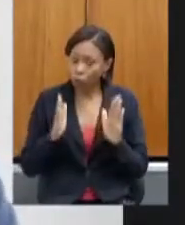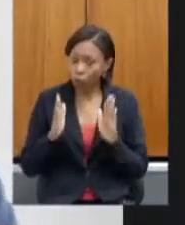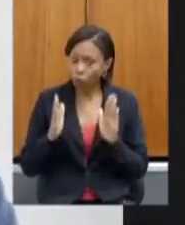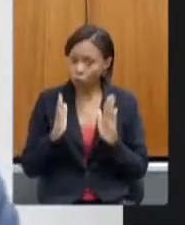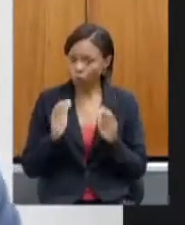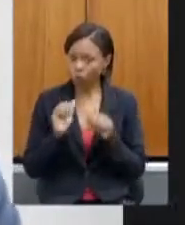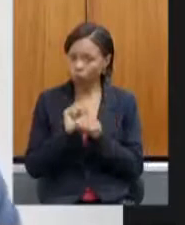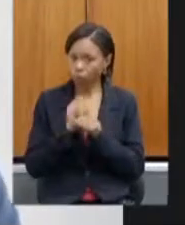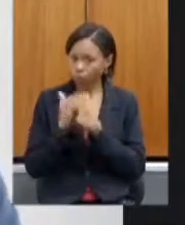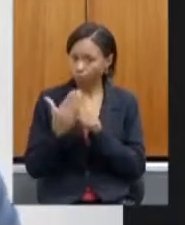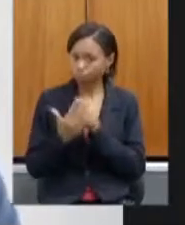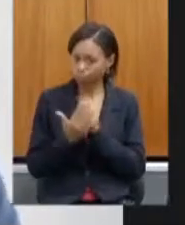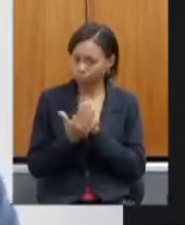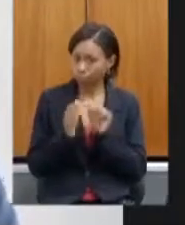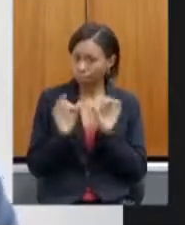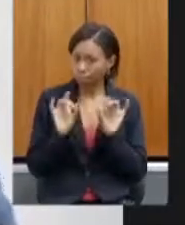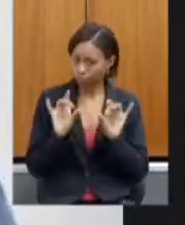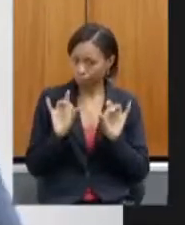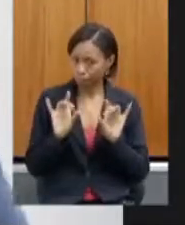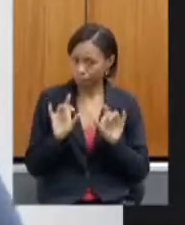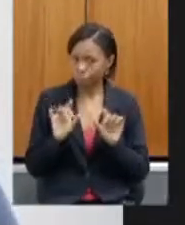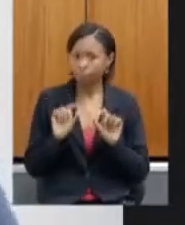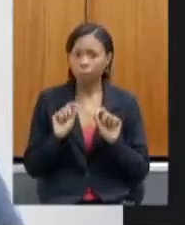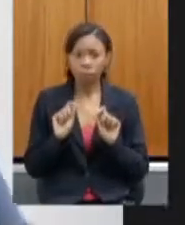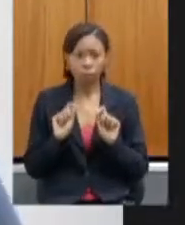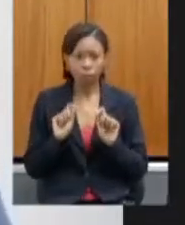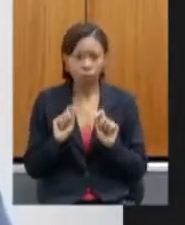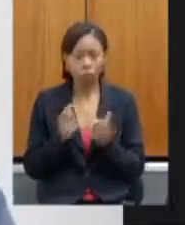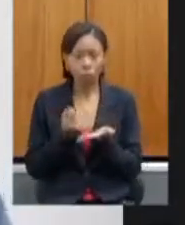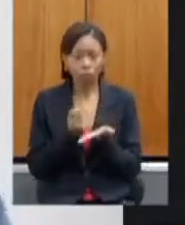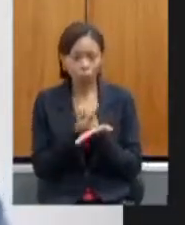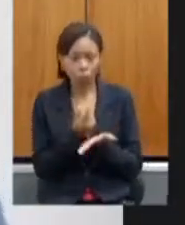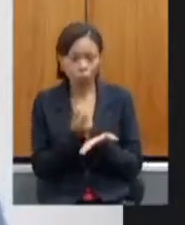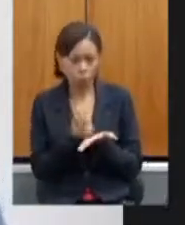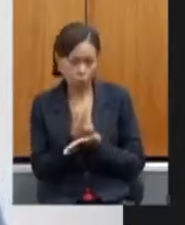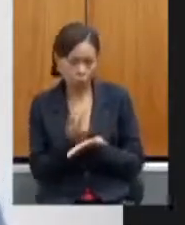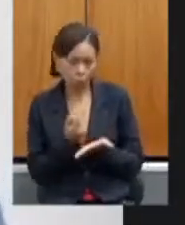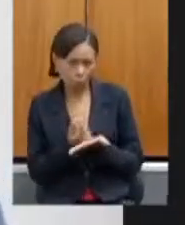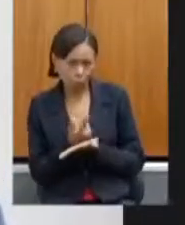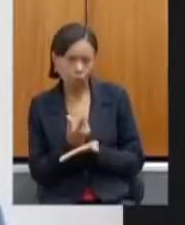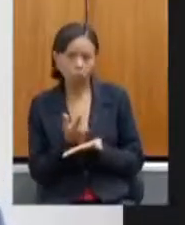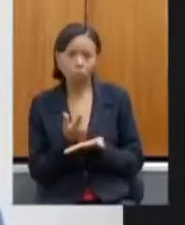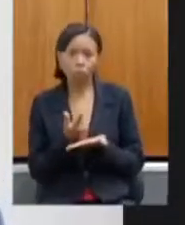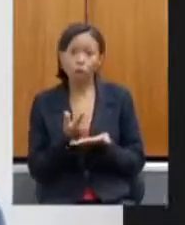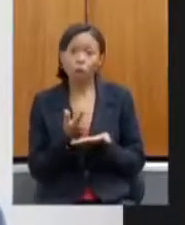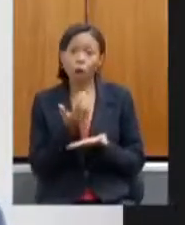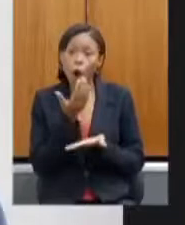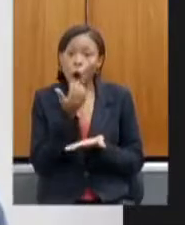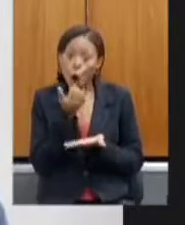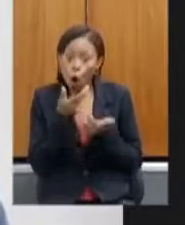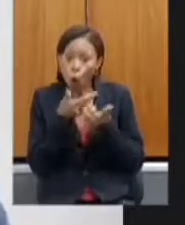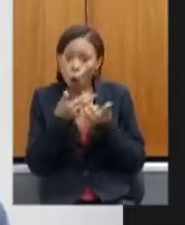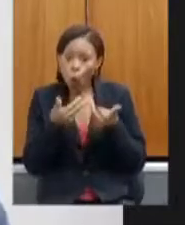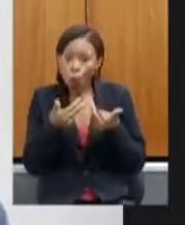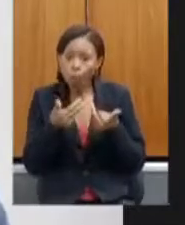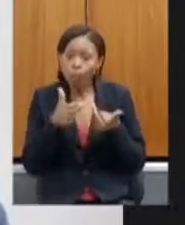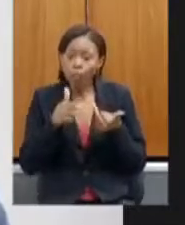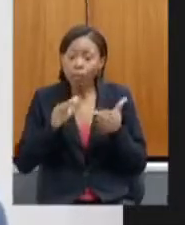que fossem adquiridos gêneros alimentícios da agricultura familiar e